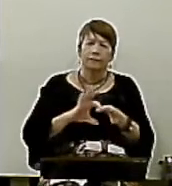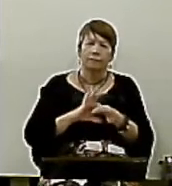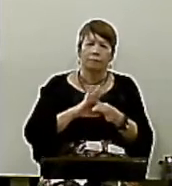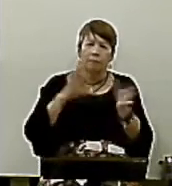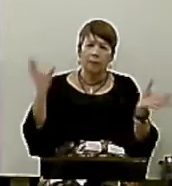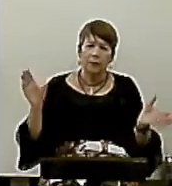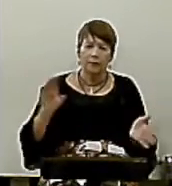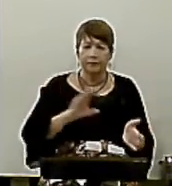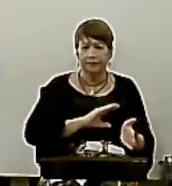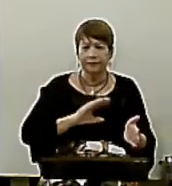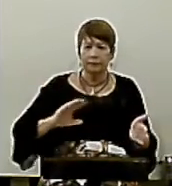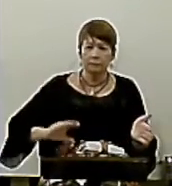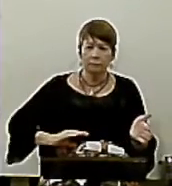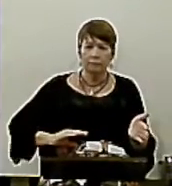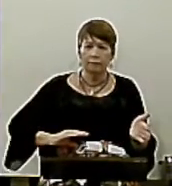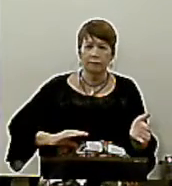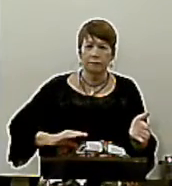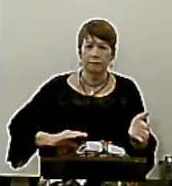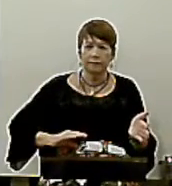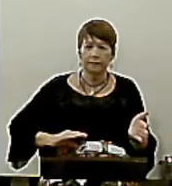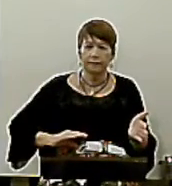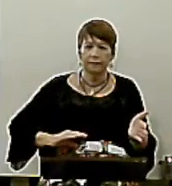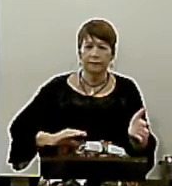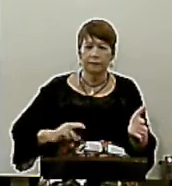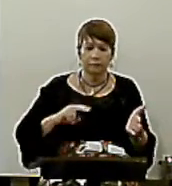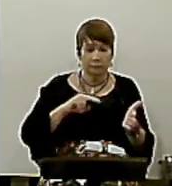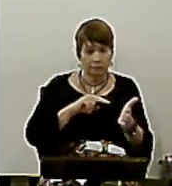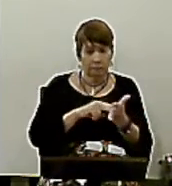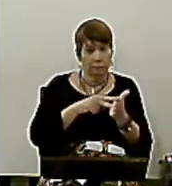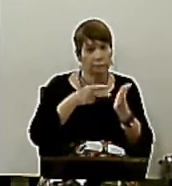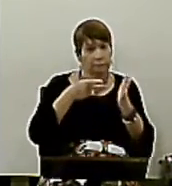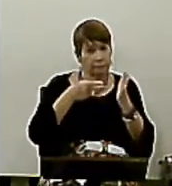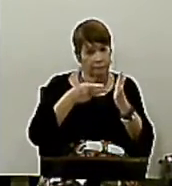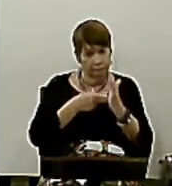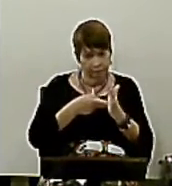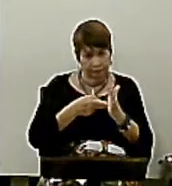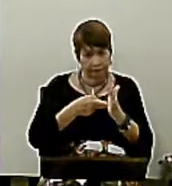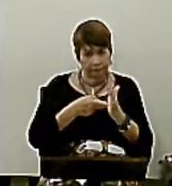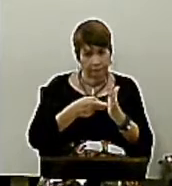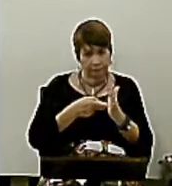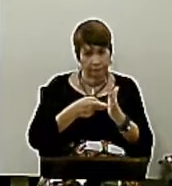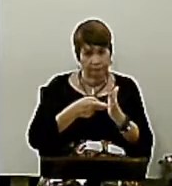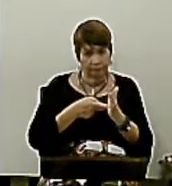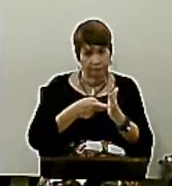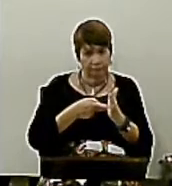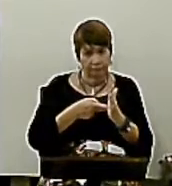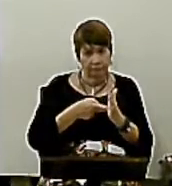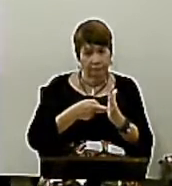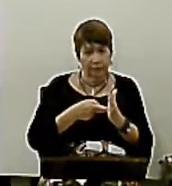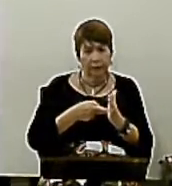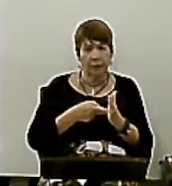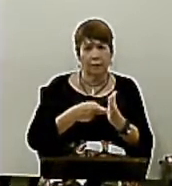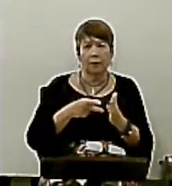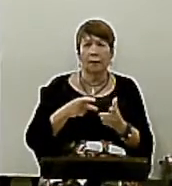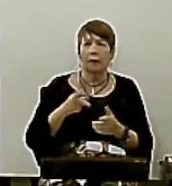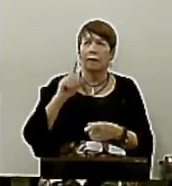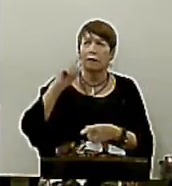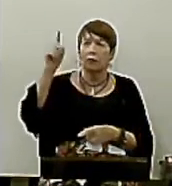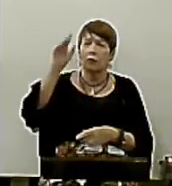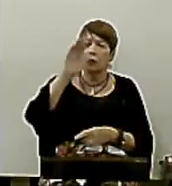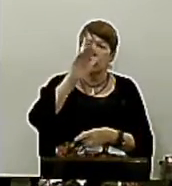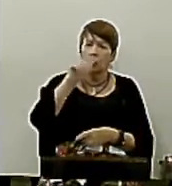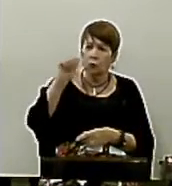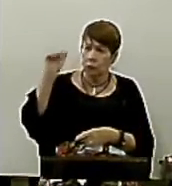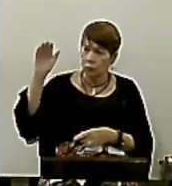Sem sentido E sem propósito A Bíblia fala De uma libertação Para Para a liberdade Foi que Cristo nos chamou